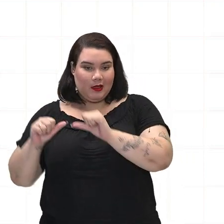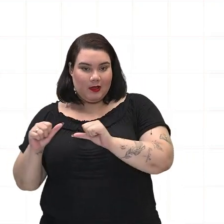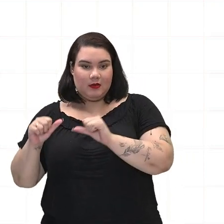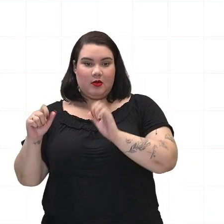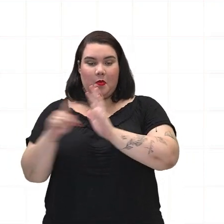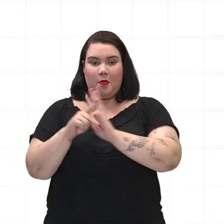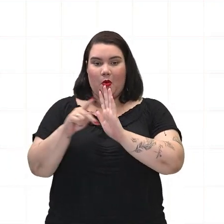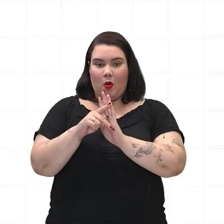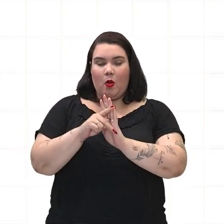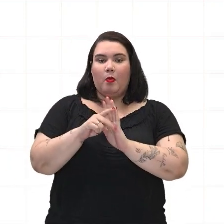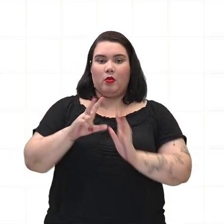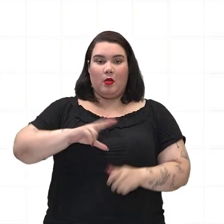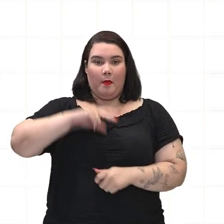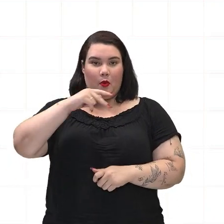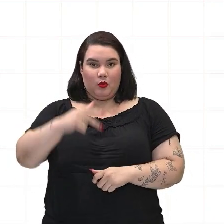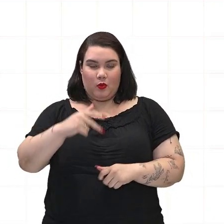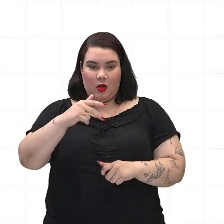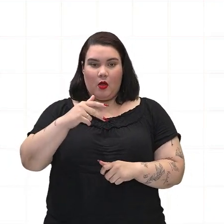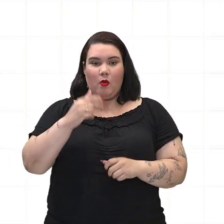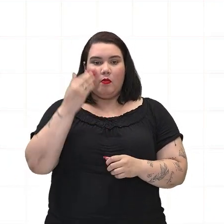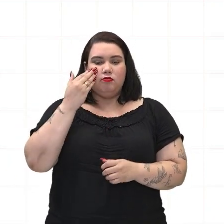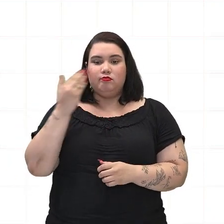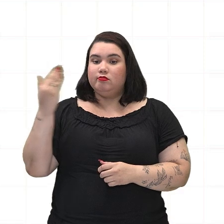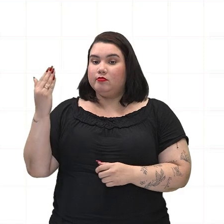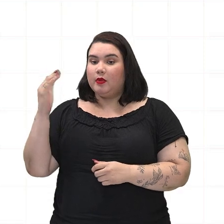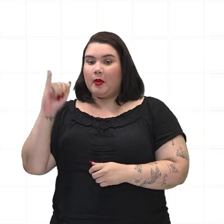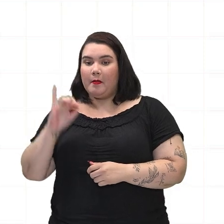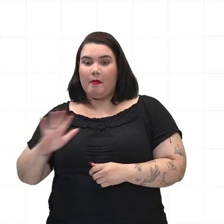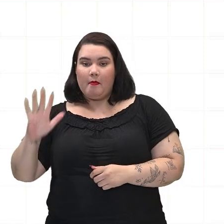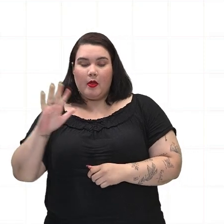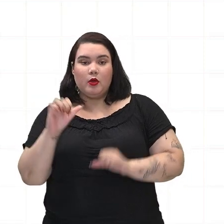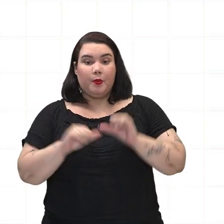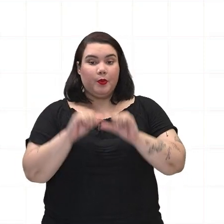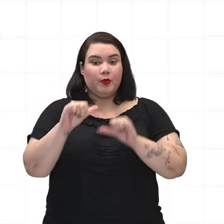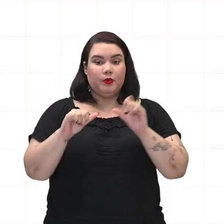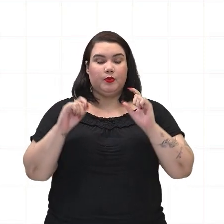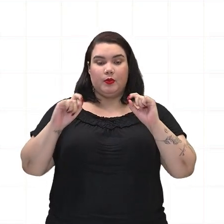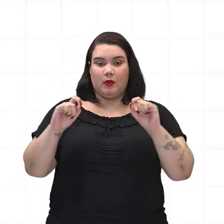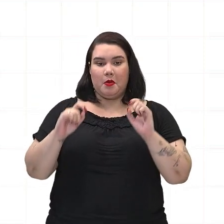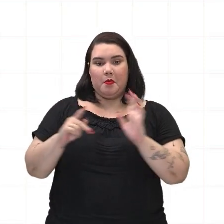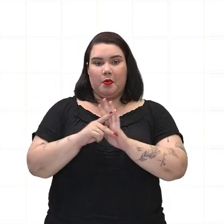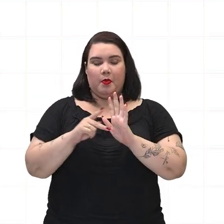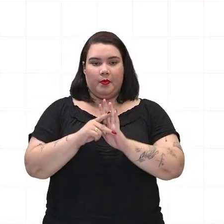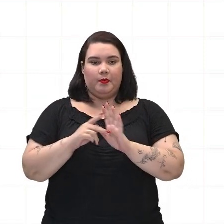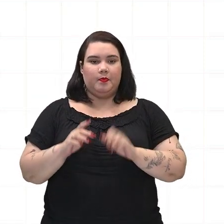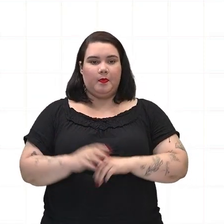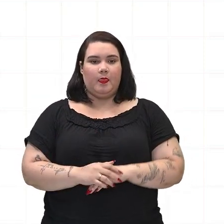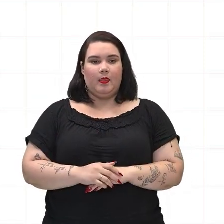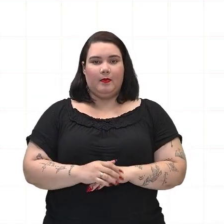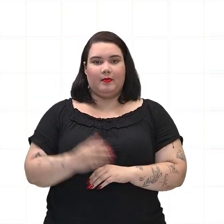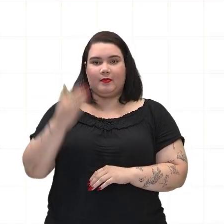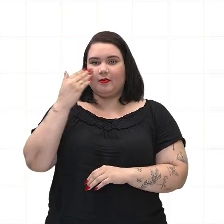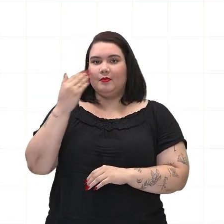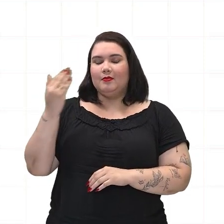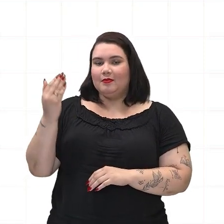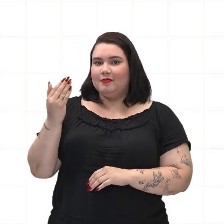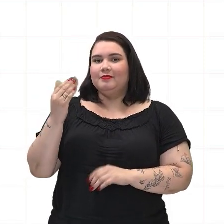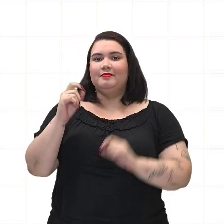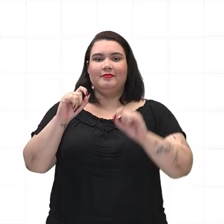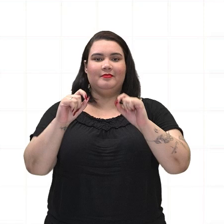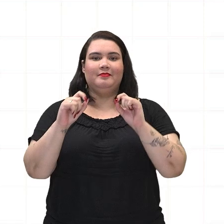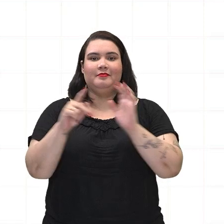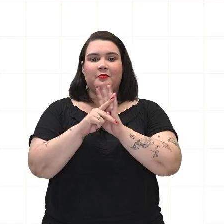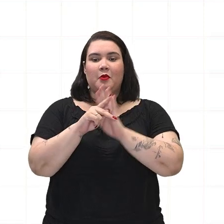estruturais, como vemos na imagem, olha só, essa, né, é uma imagem da biblioteca real,